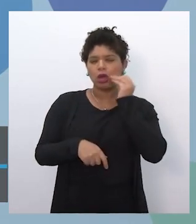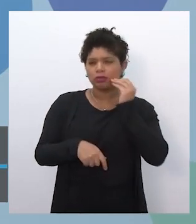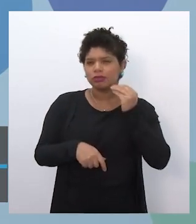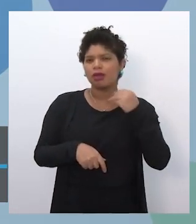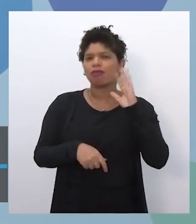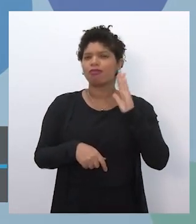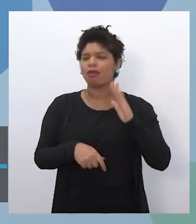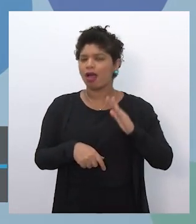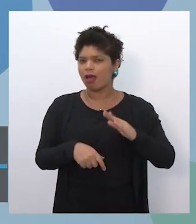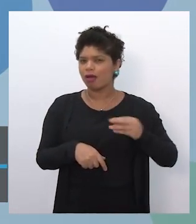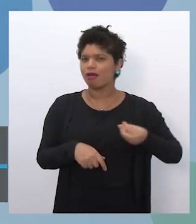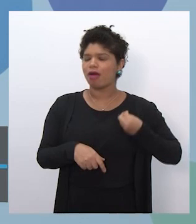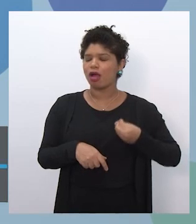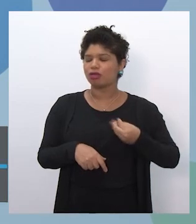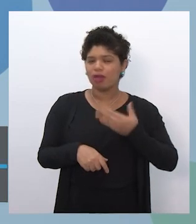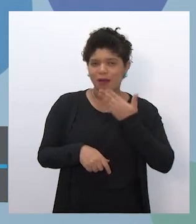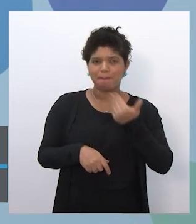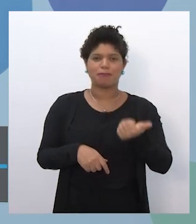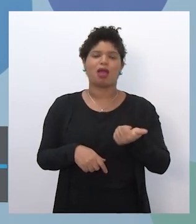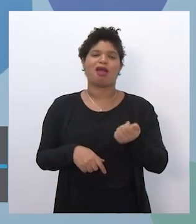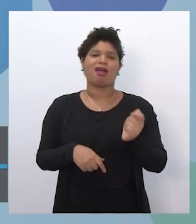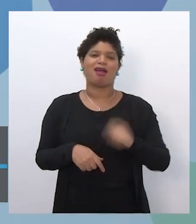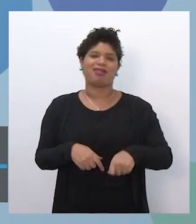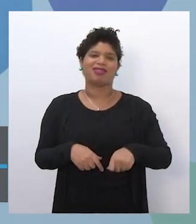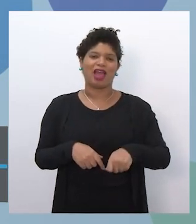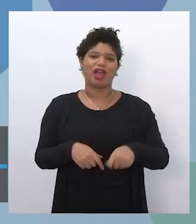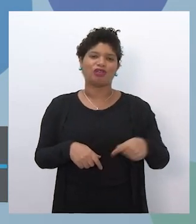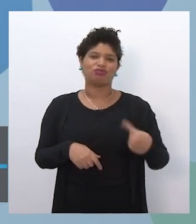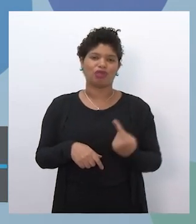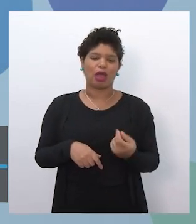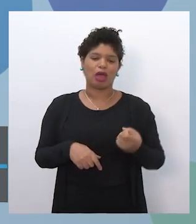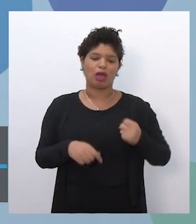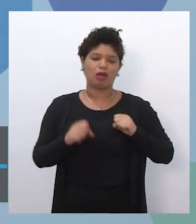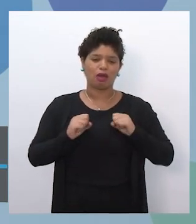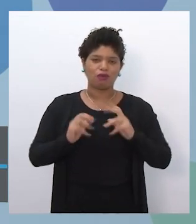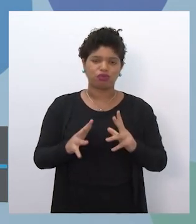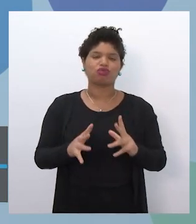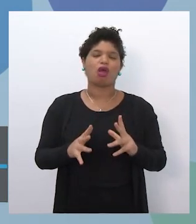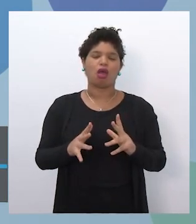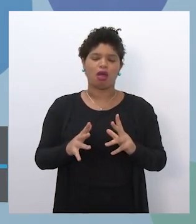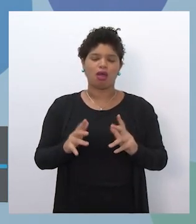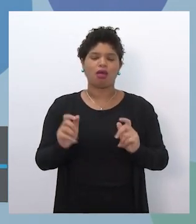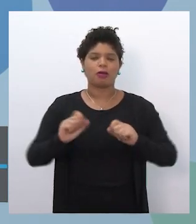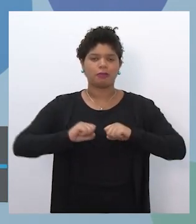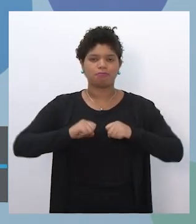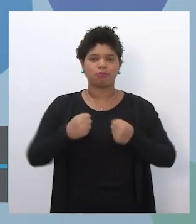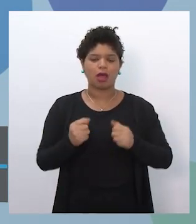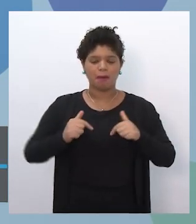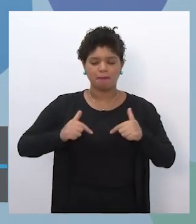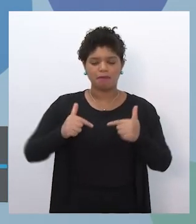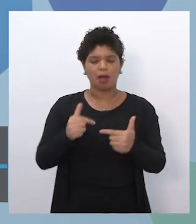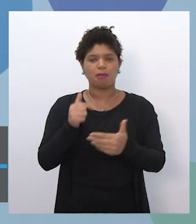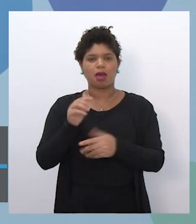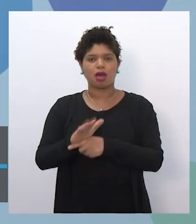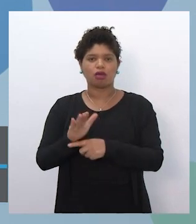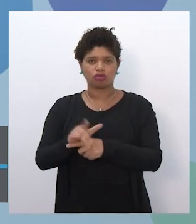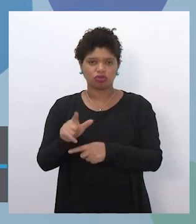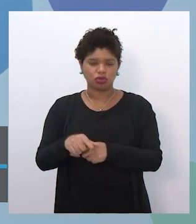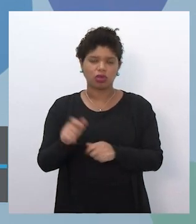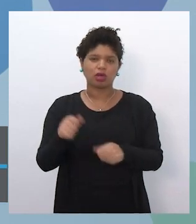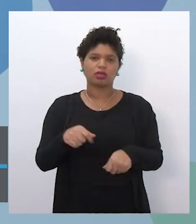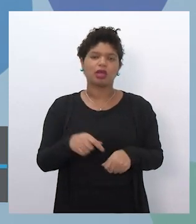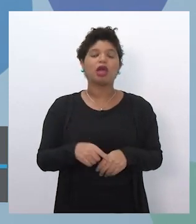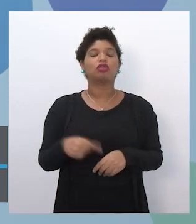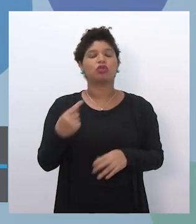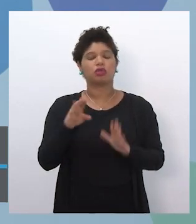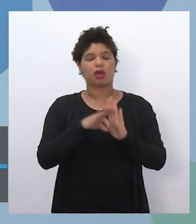vida. Então, as contrapartidas vão nesse sentido e também estarão normatizadas na resolução que foi mencionada